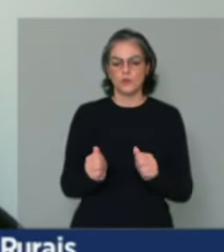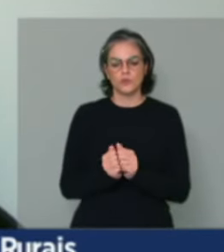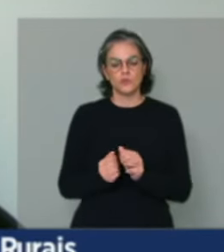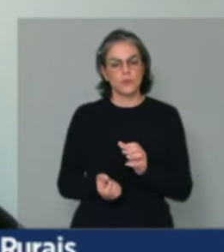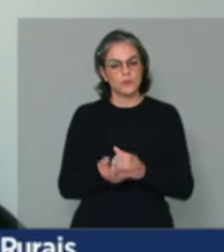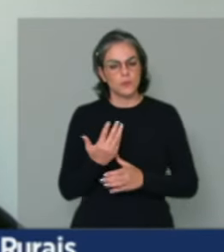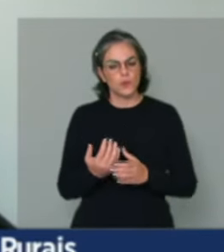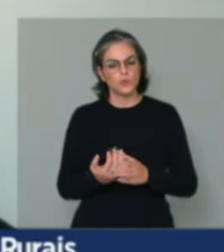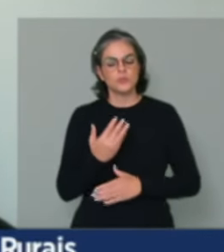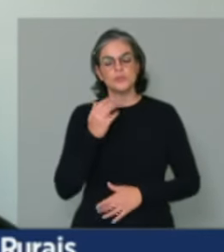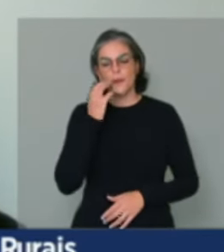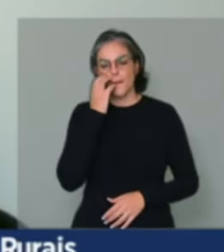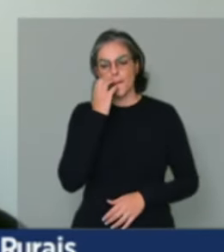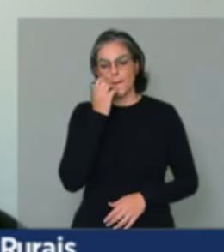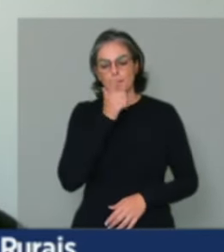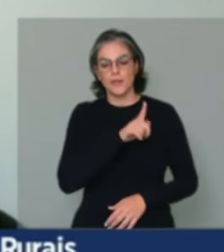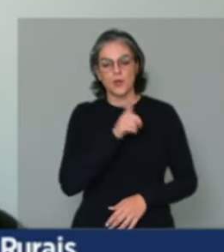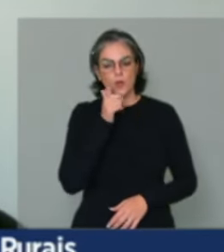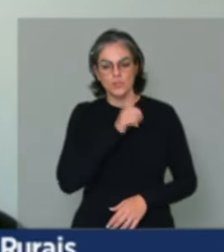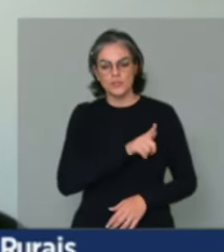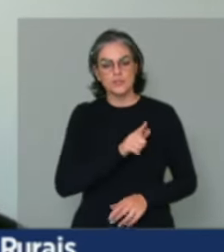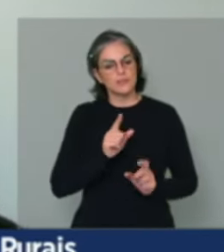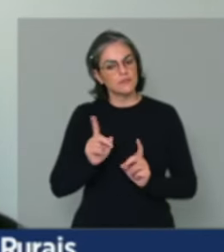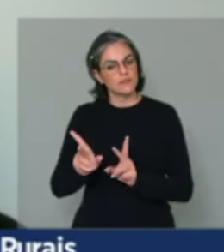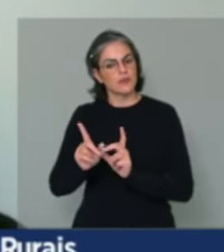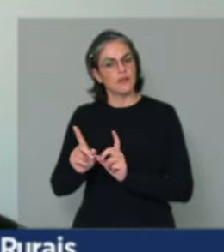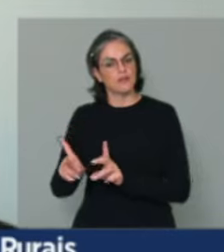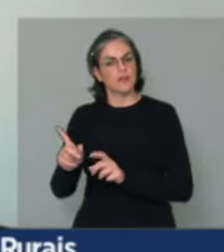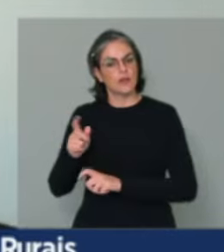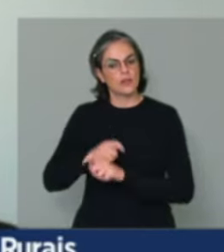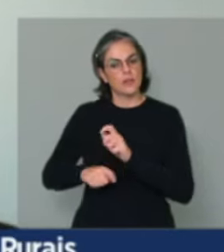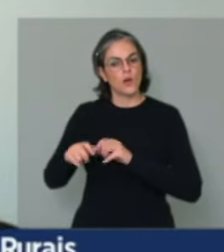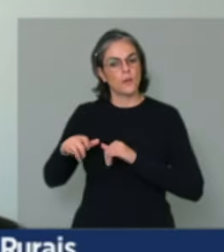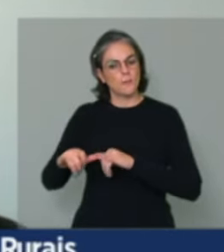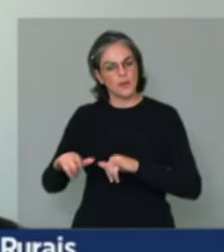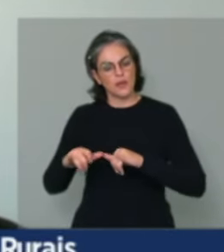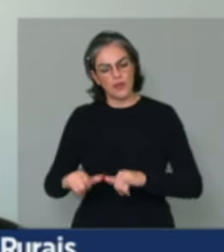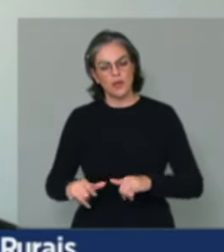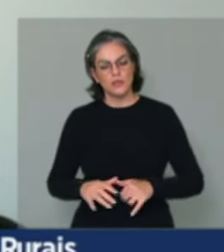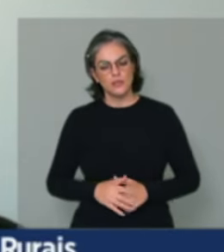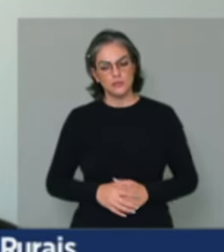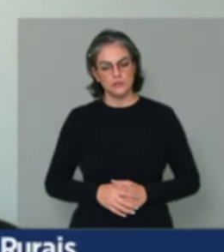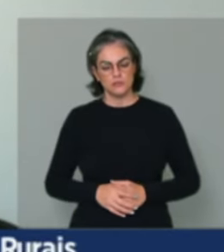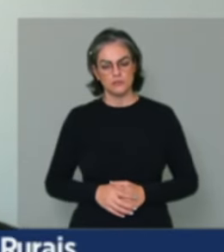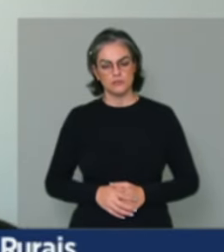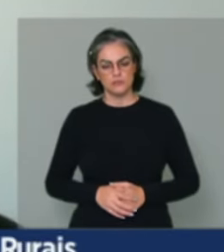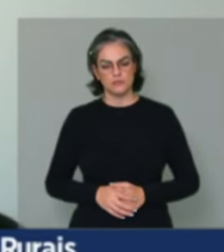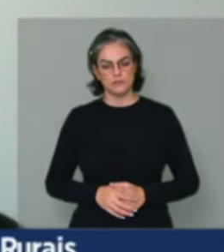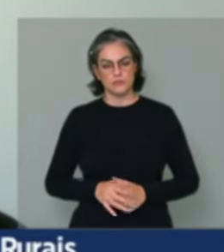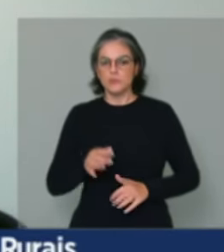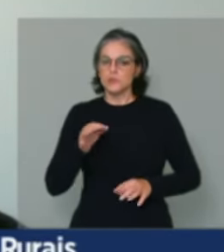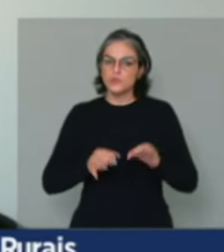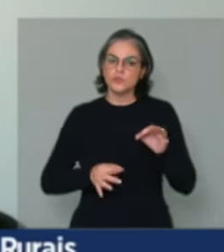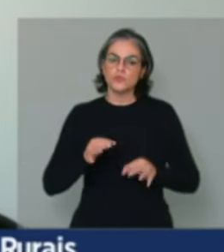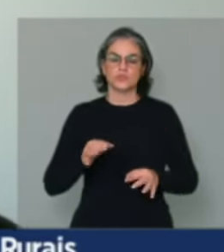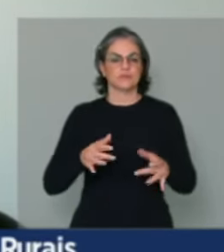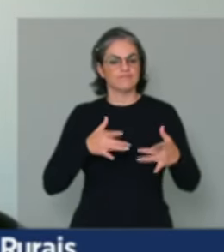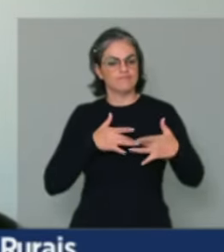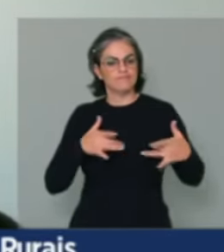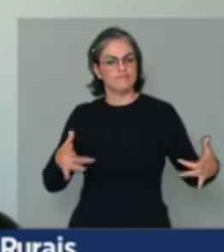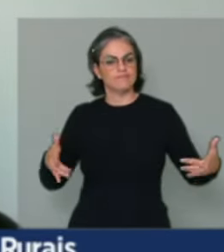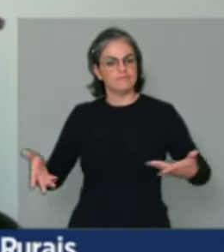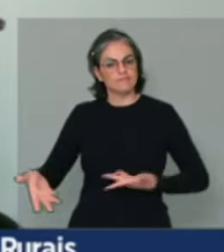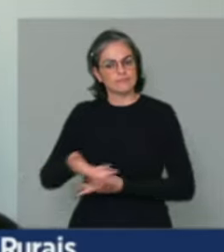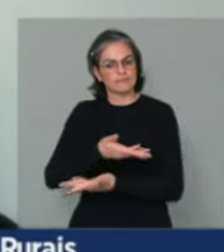alimento beneficiado para o mercado. Então, investir em um comércio justo e solidário também é um